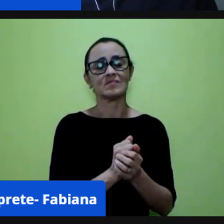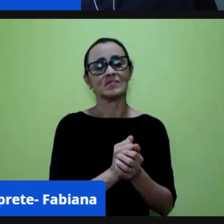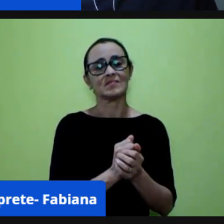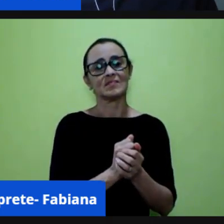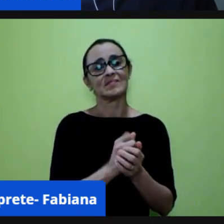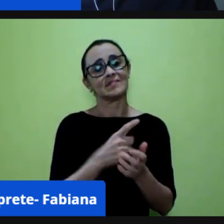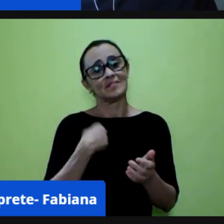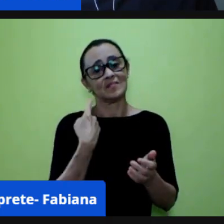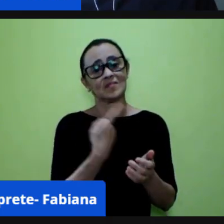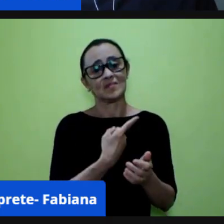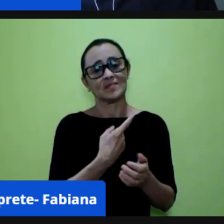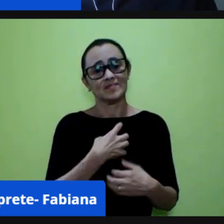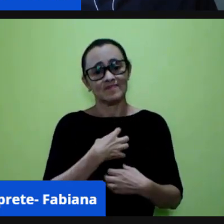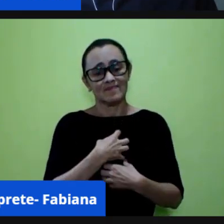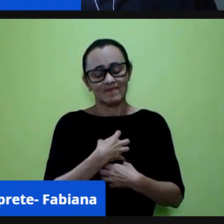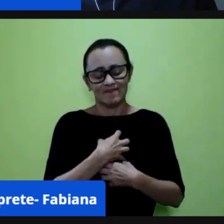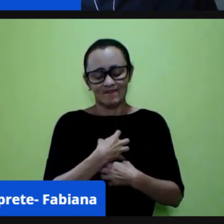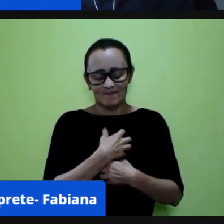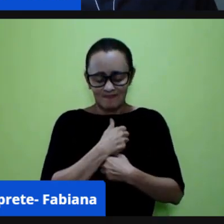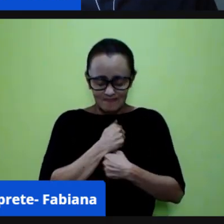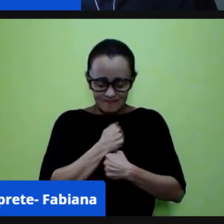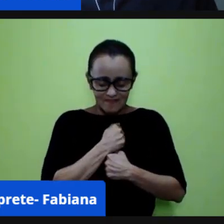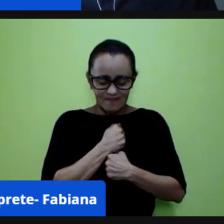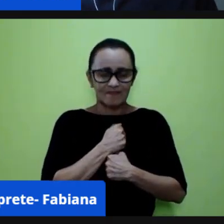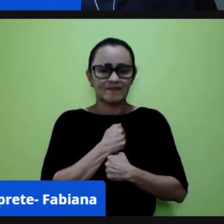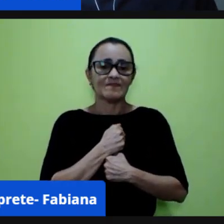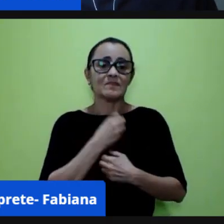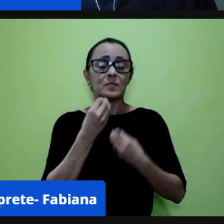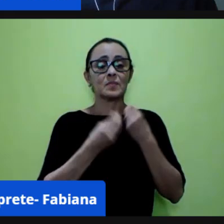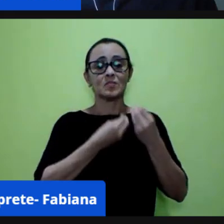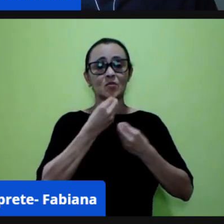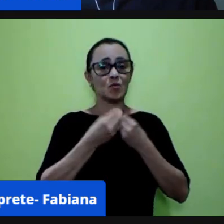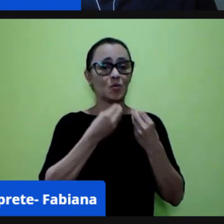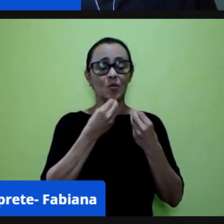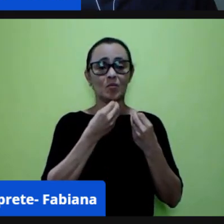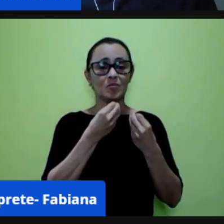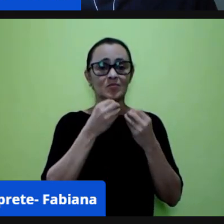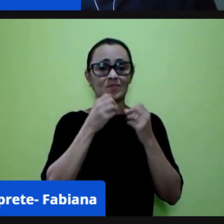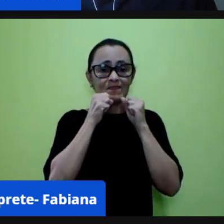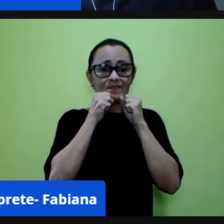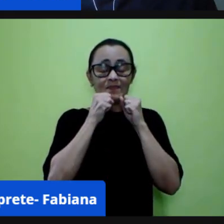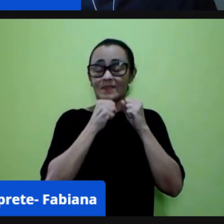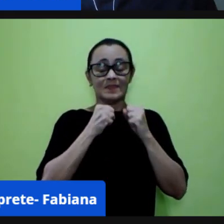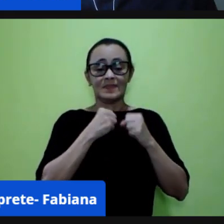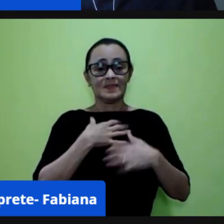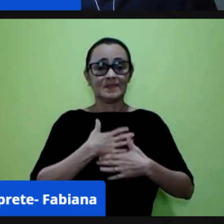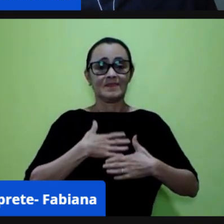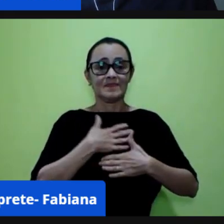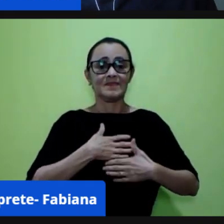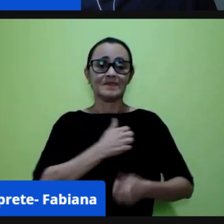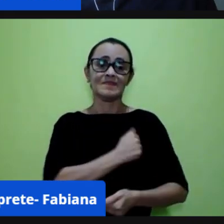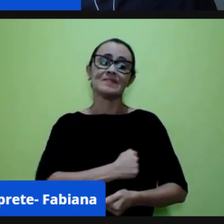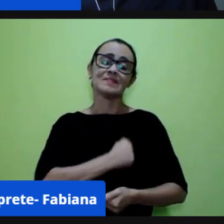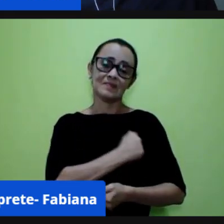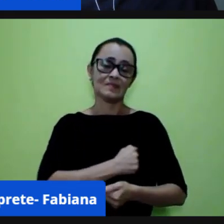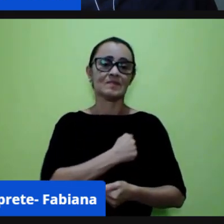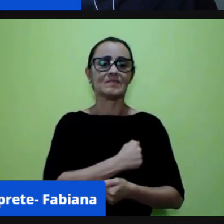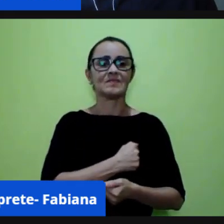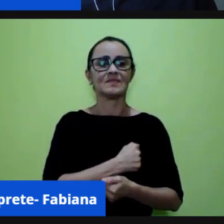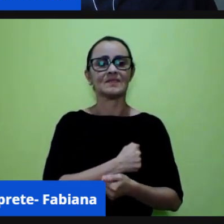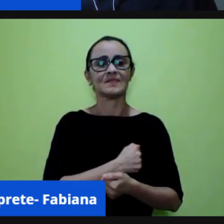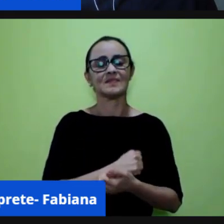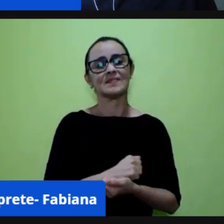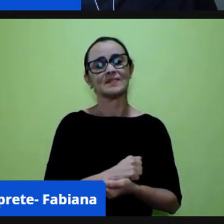porque a todo momento ao falar do Gil não tem como não segurar as lágrimas a emoção e a saudade vai ser